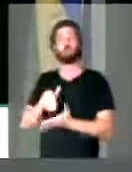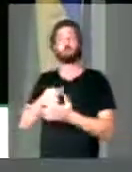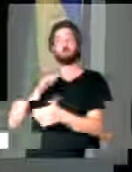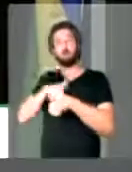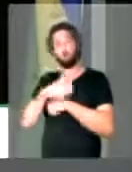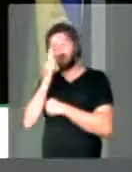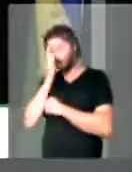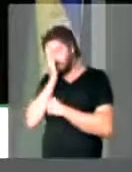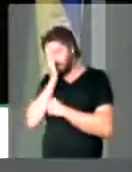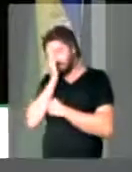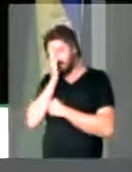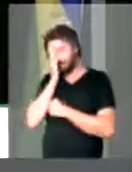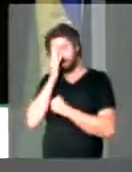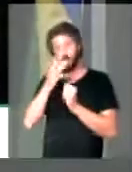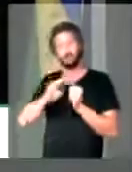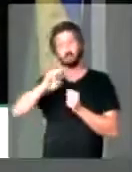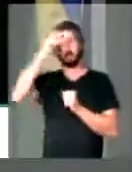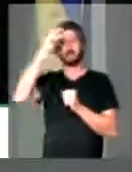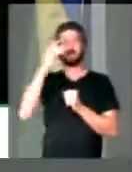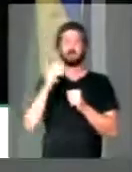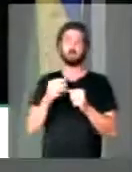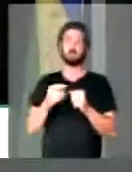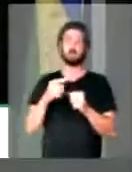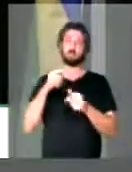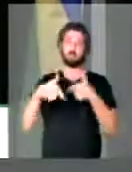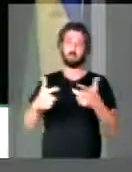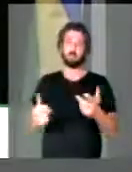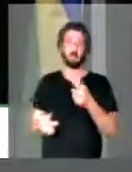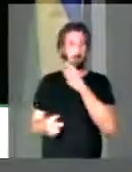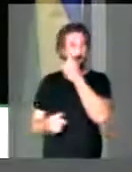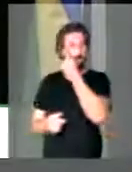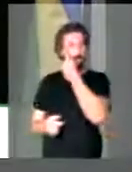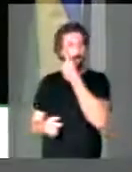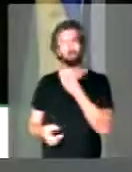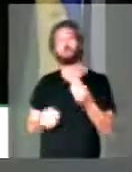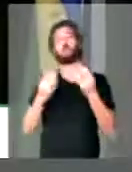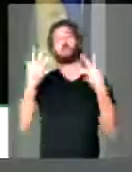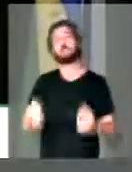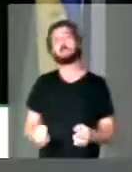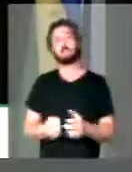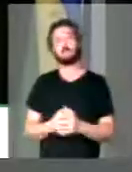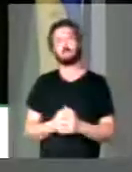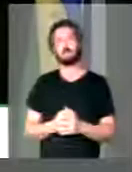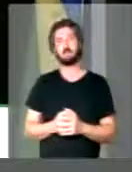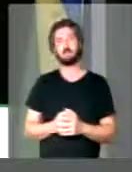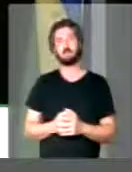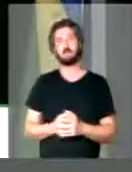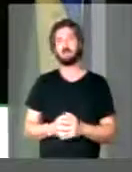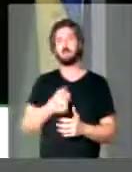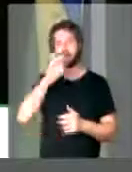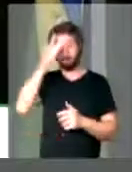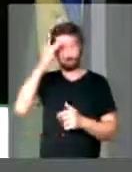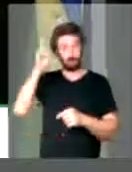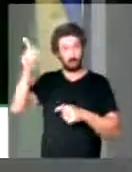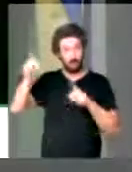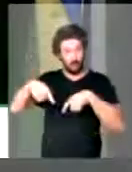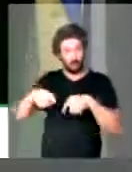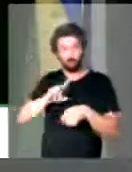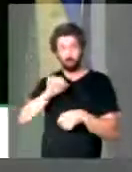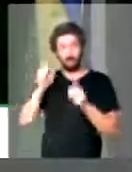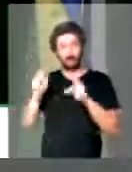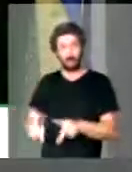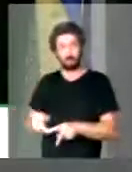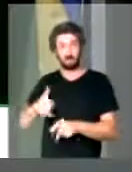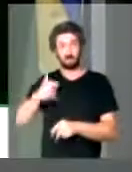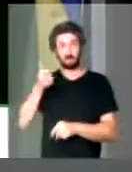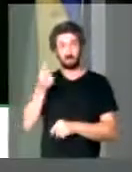noite. É tripla jornada de trabalho. Como consentir que isso aconteça? E o agricultor vai se aposentar aos